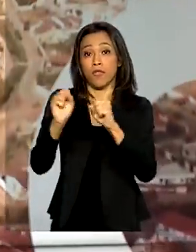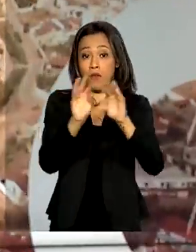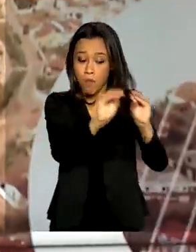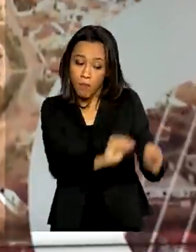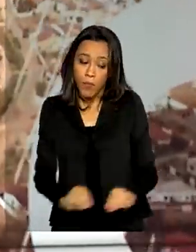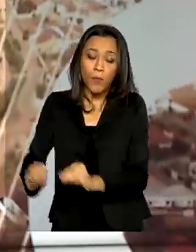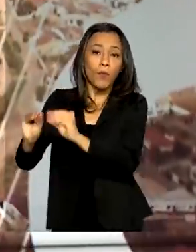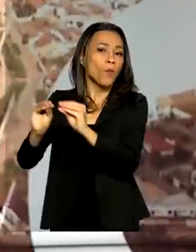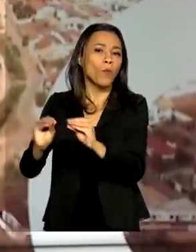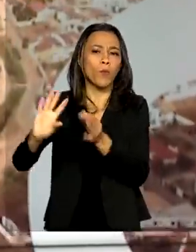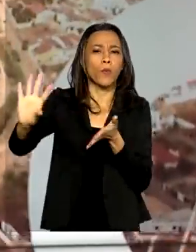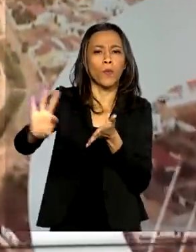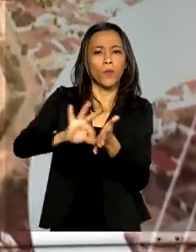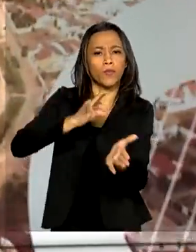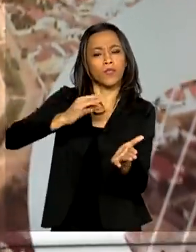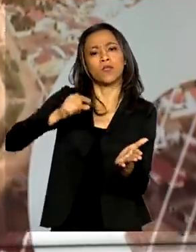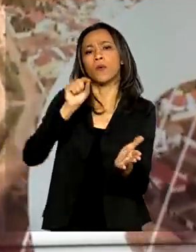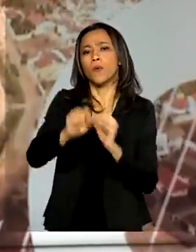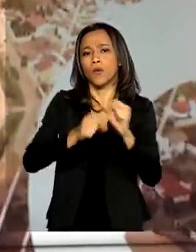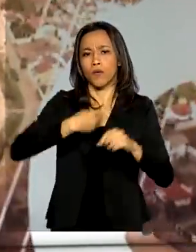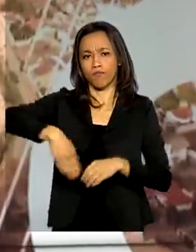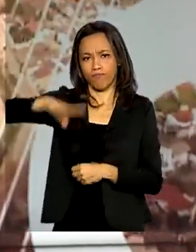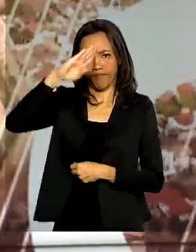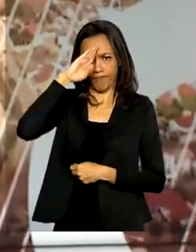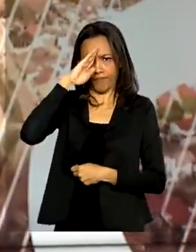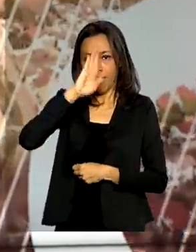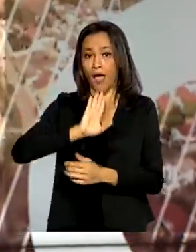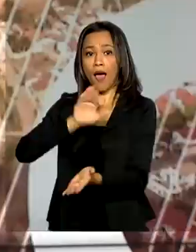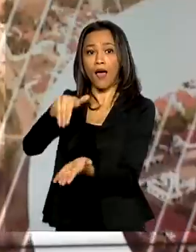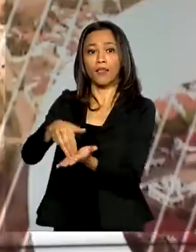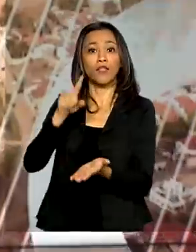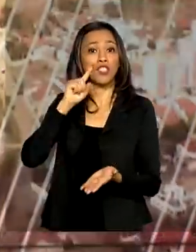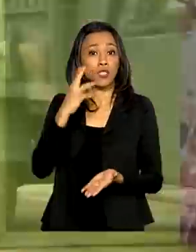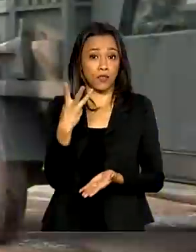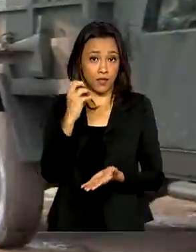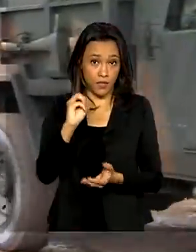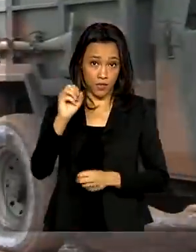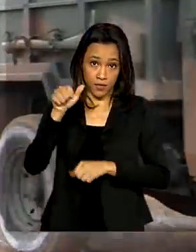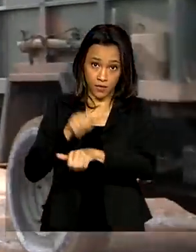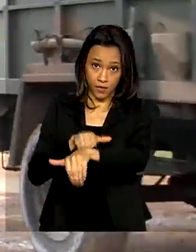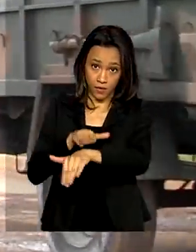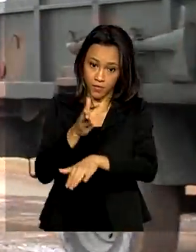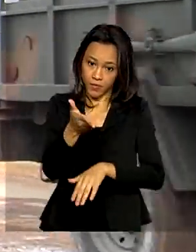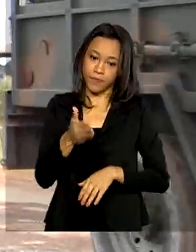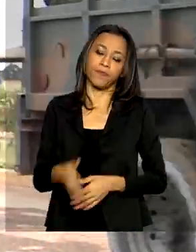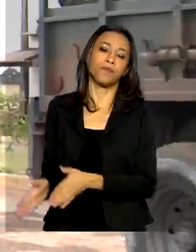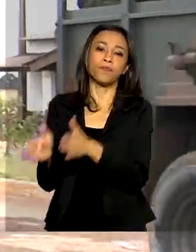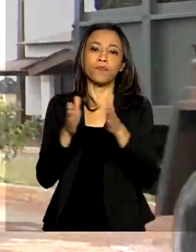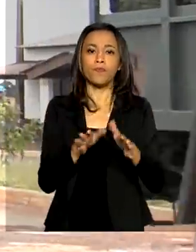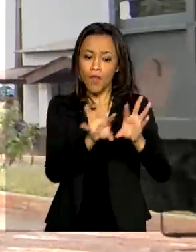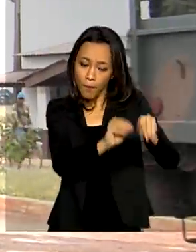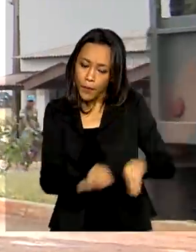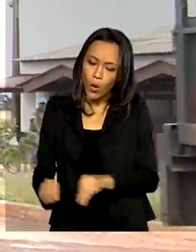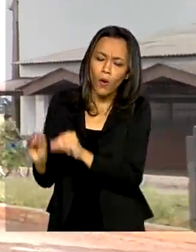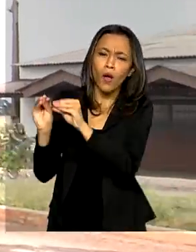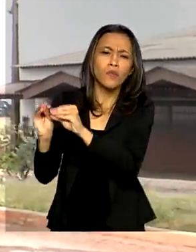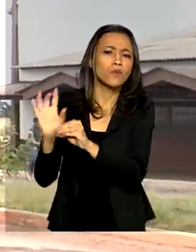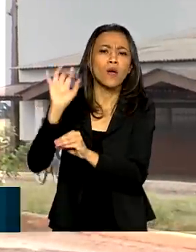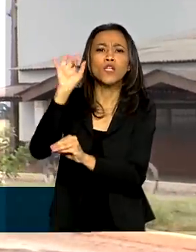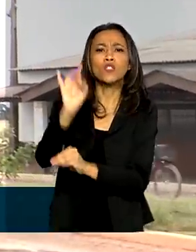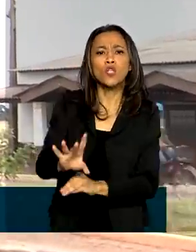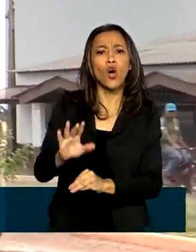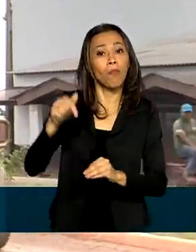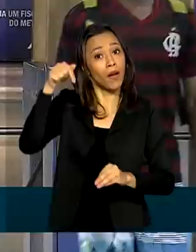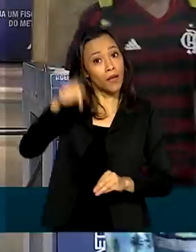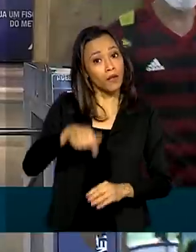o alistamento obrigatório militar. O novo prazo vai até 30 de setembro. A prorrogação vale só para